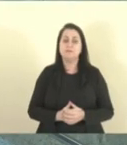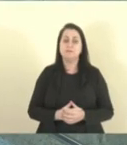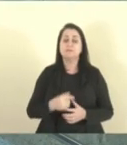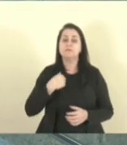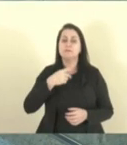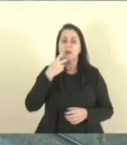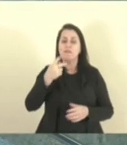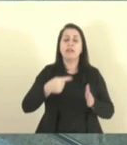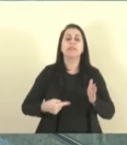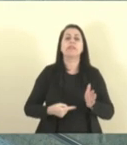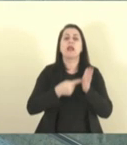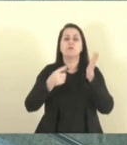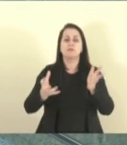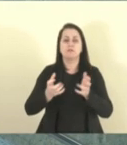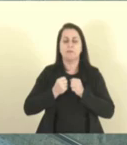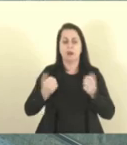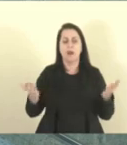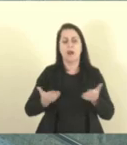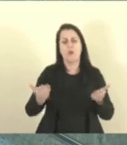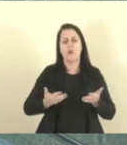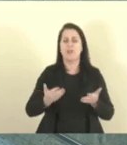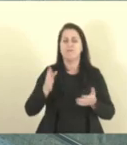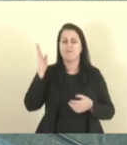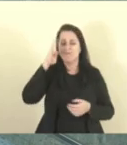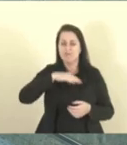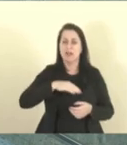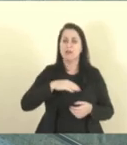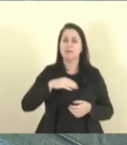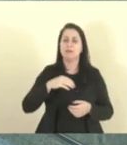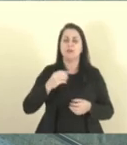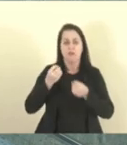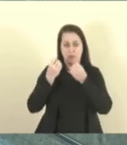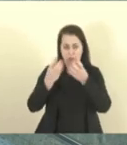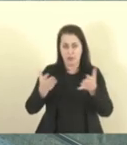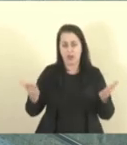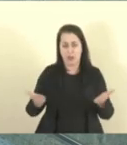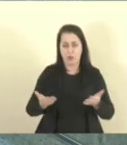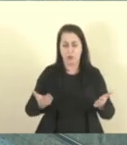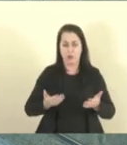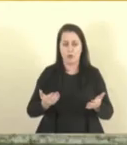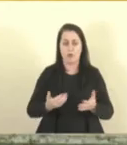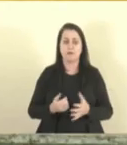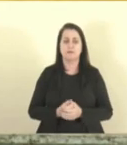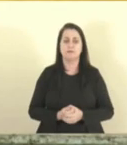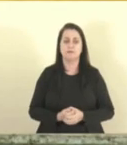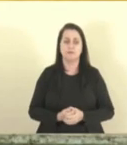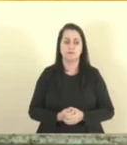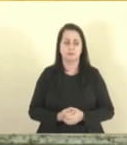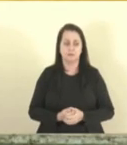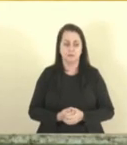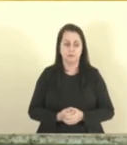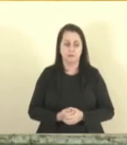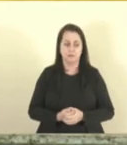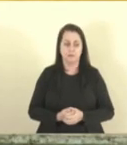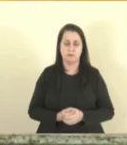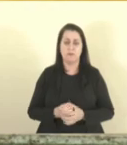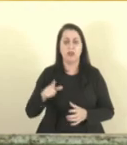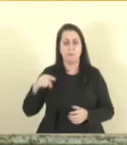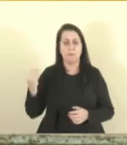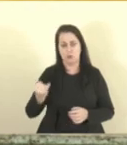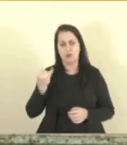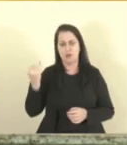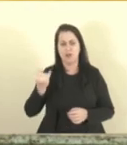denúncia que nós recebemos aqui de maus tratos. Então, passar as mãos de vossa excelência essa denúncia, que é uma denúncia importante.